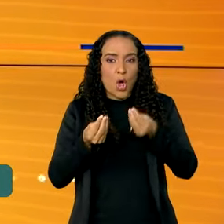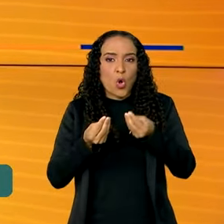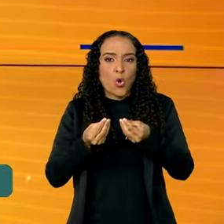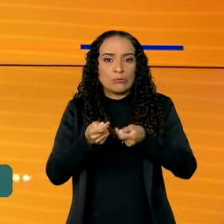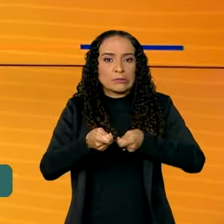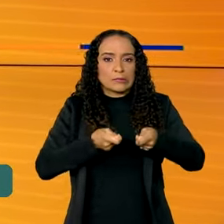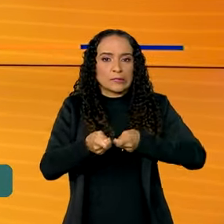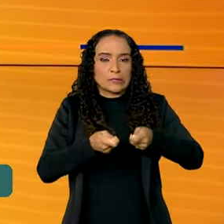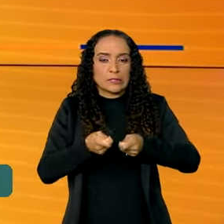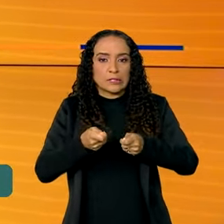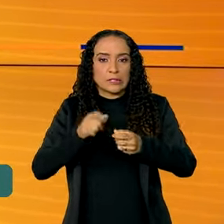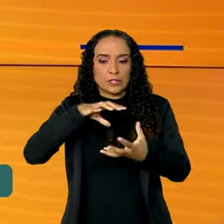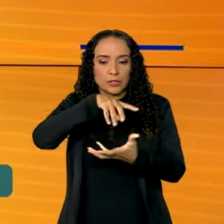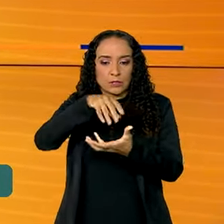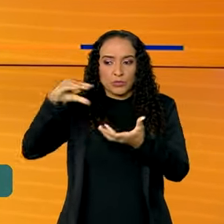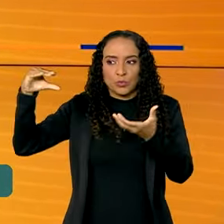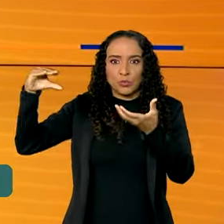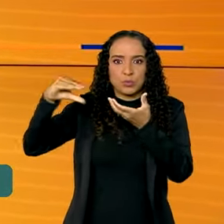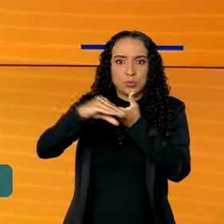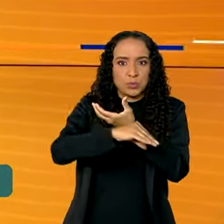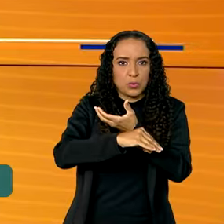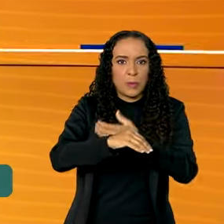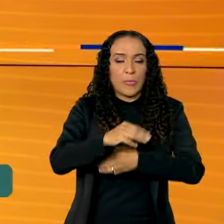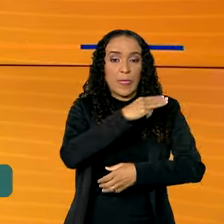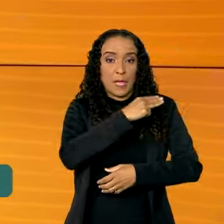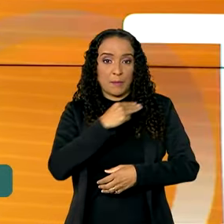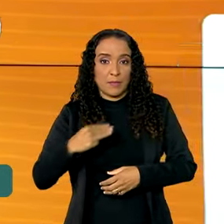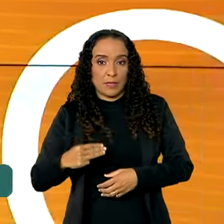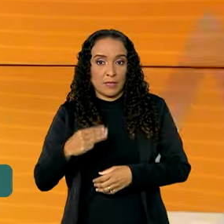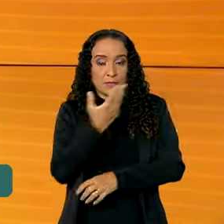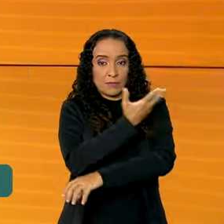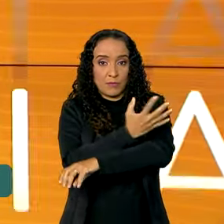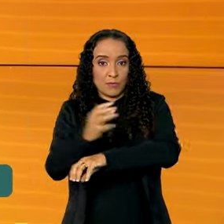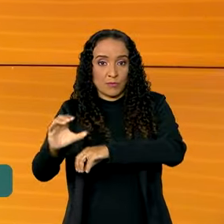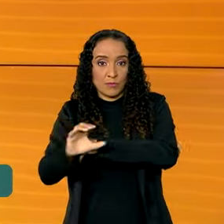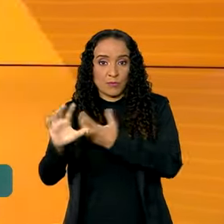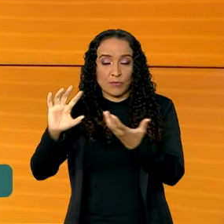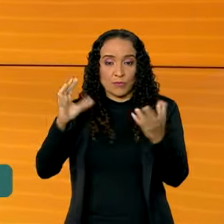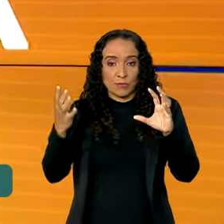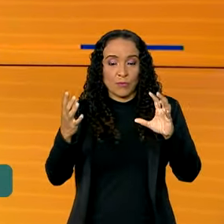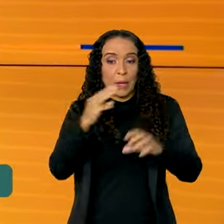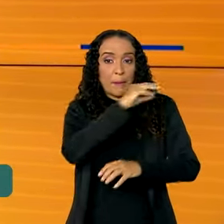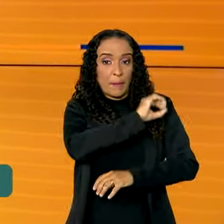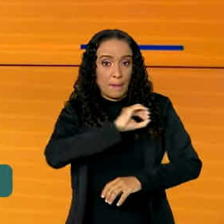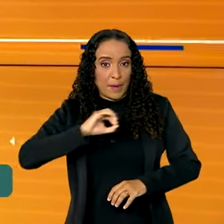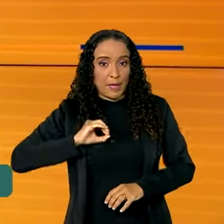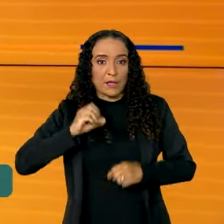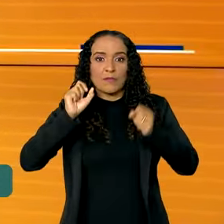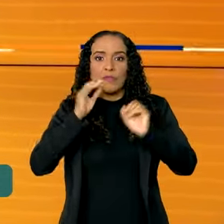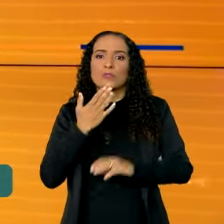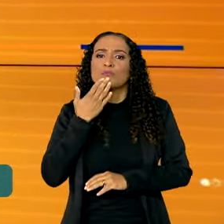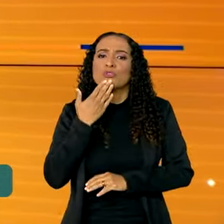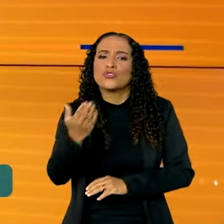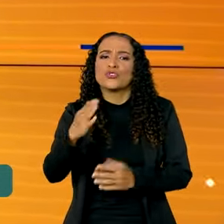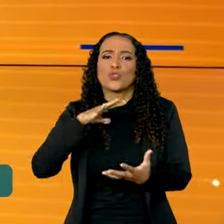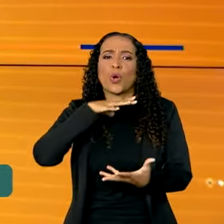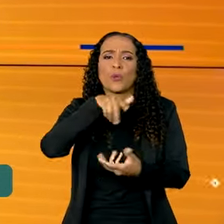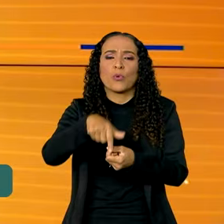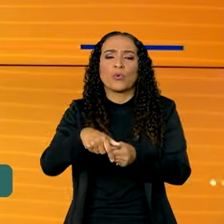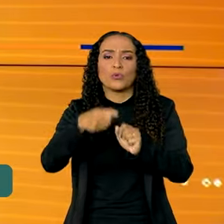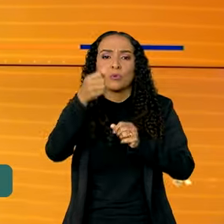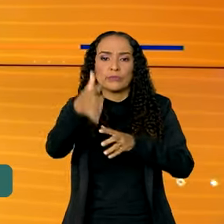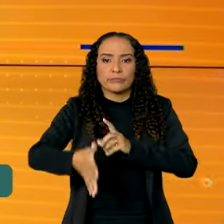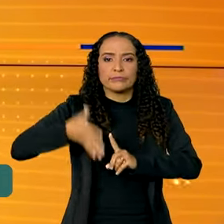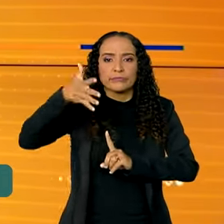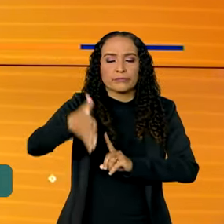frear o aquecimento global. A ministra do Meio Ambiente e Mudança do Clima, Marina Silva, fez um apelo ao mundo em seu